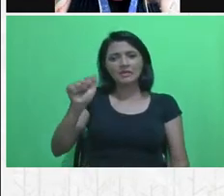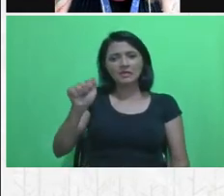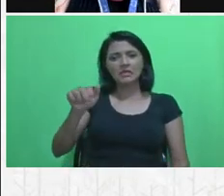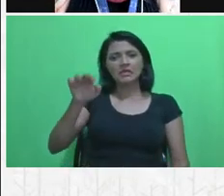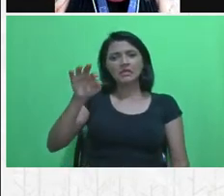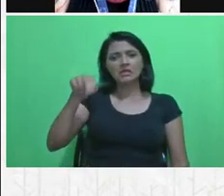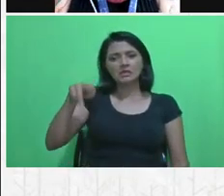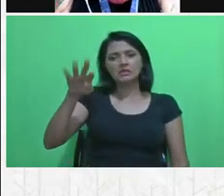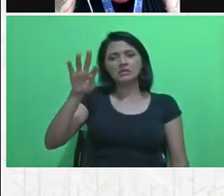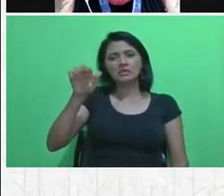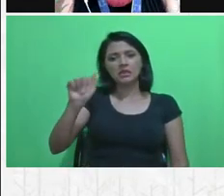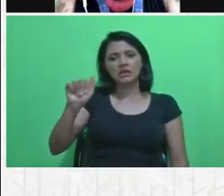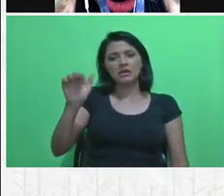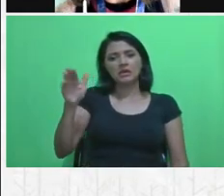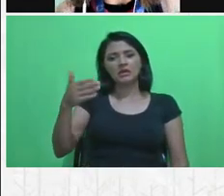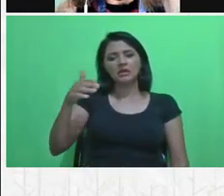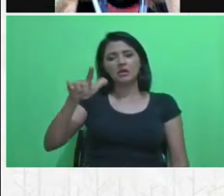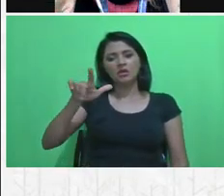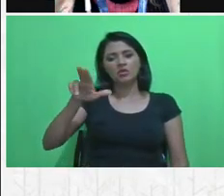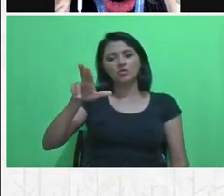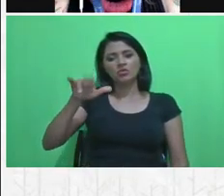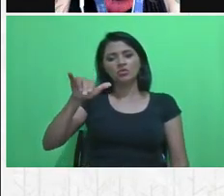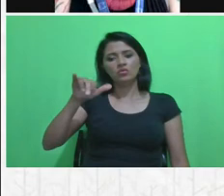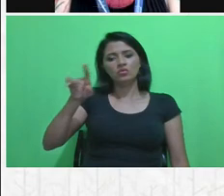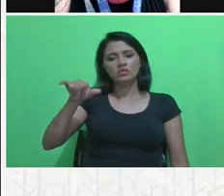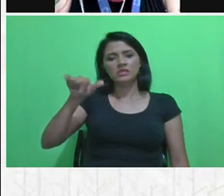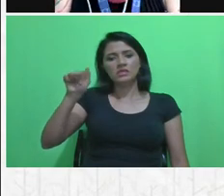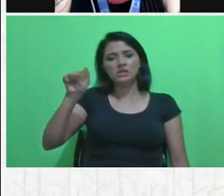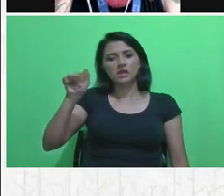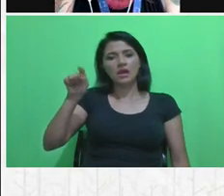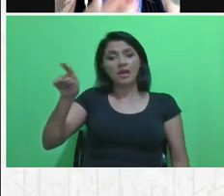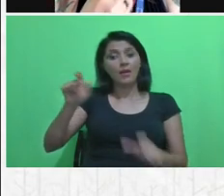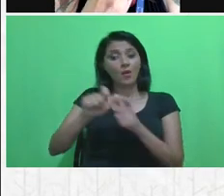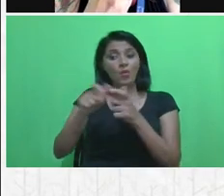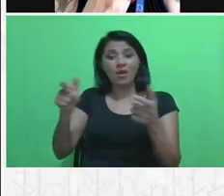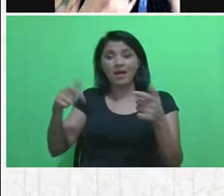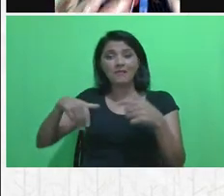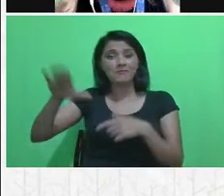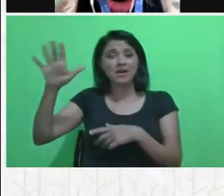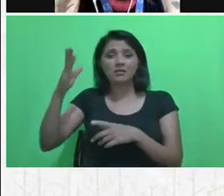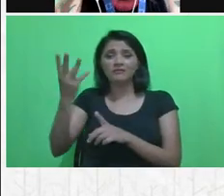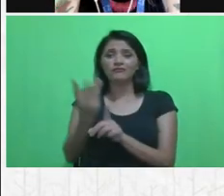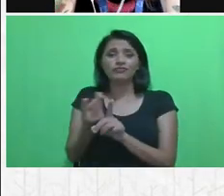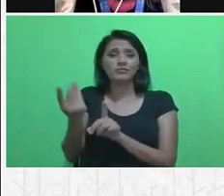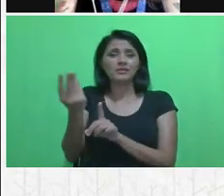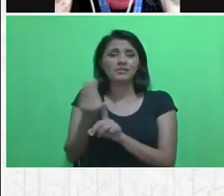então, é uma área de maior vulnerabilidade da cidade estrutural e a gente sabe que